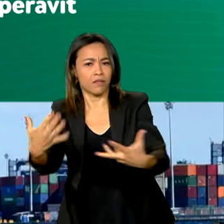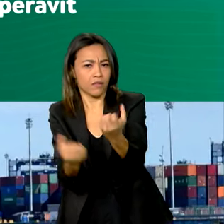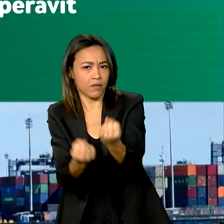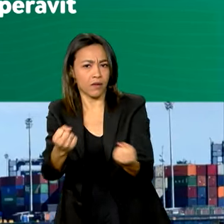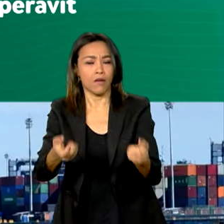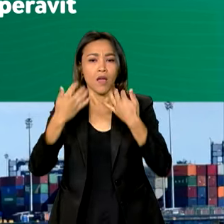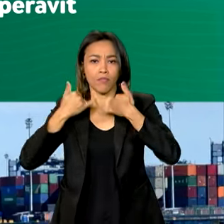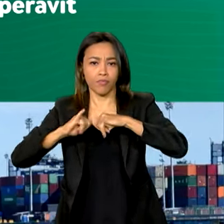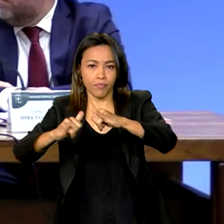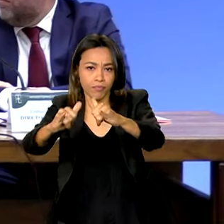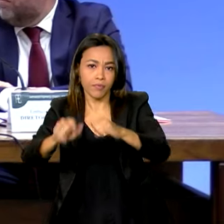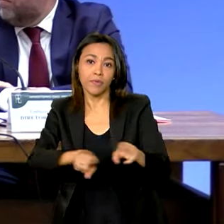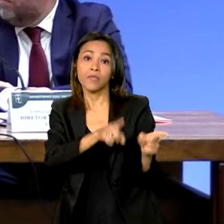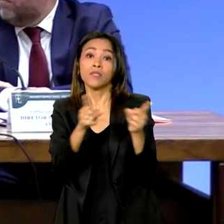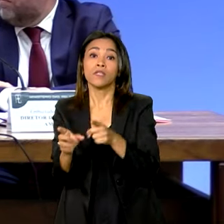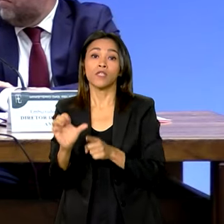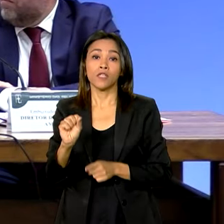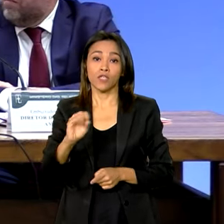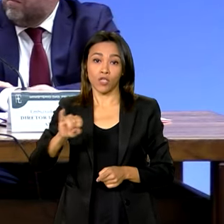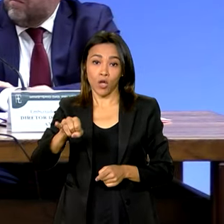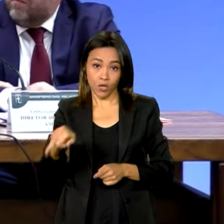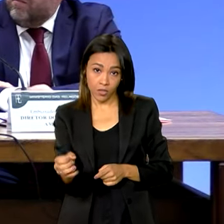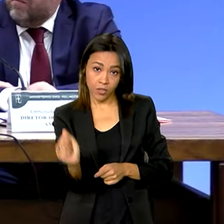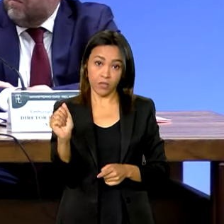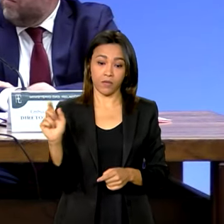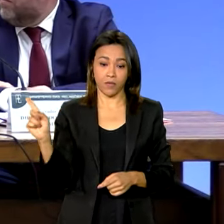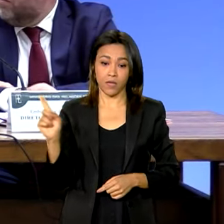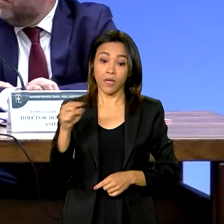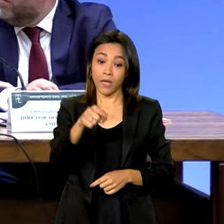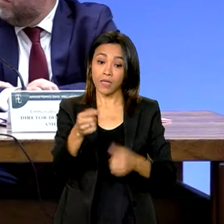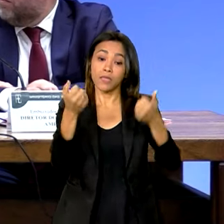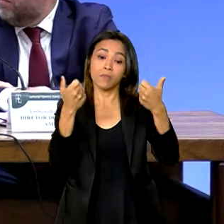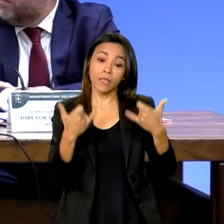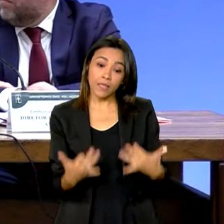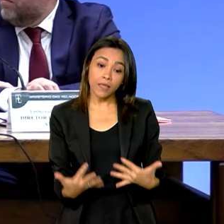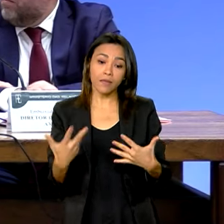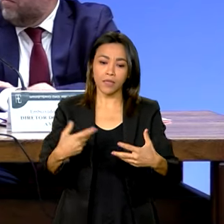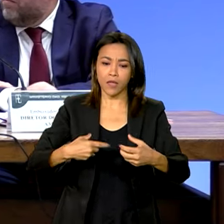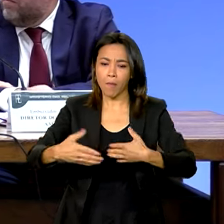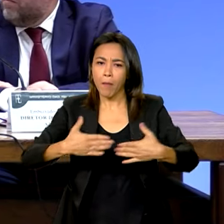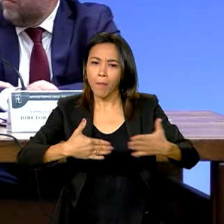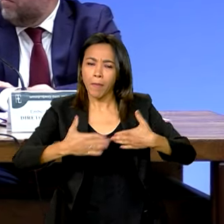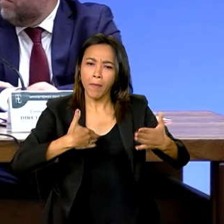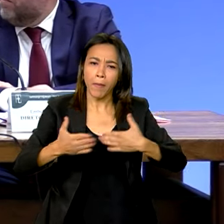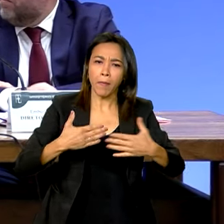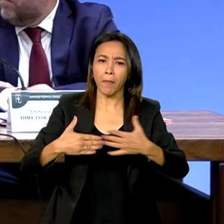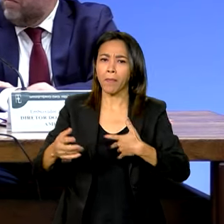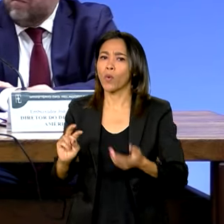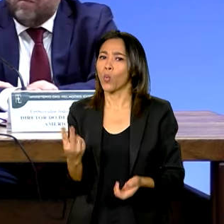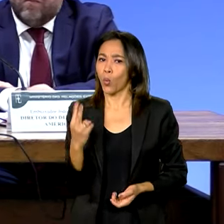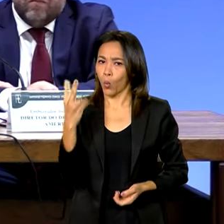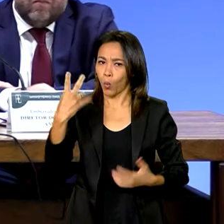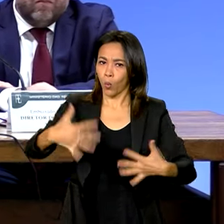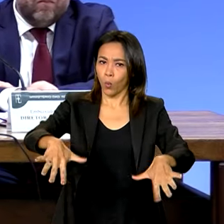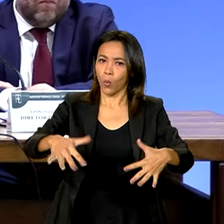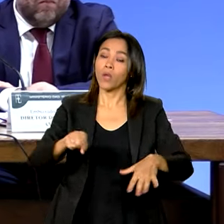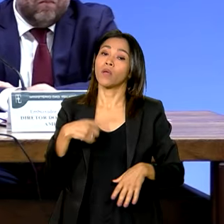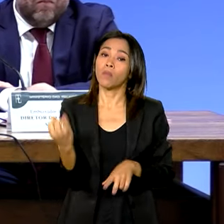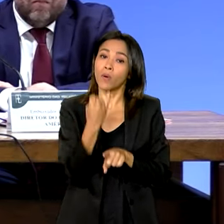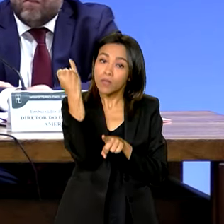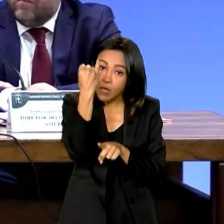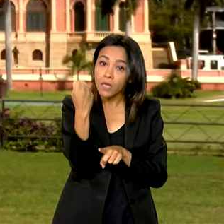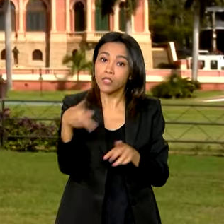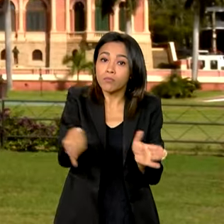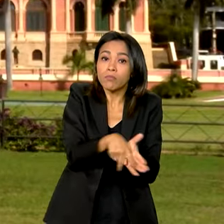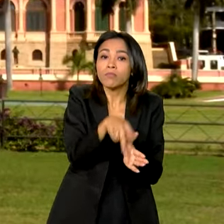energia e soja. A grande vantagem desse comércio é que é um comércio com valor agregado e é uma coisa que é muito importante para a